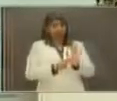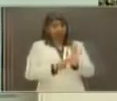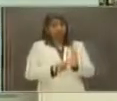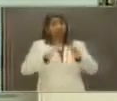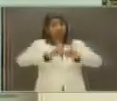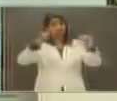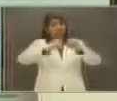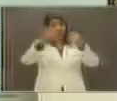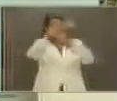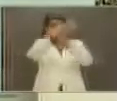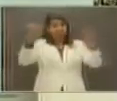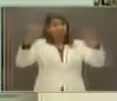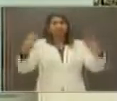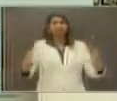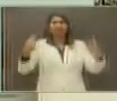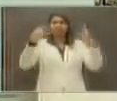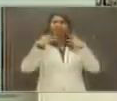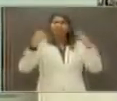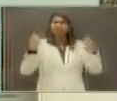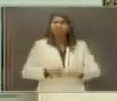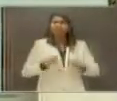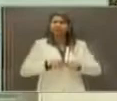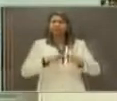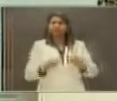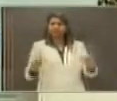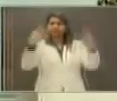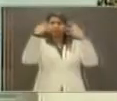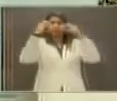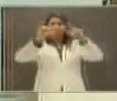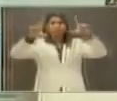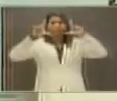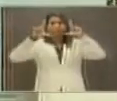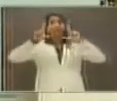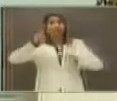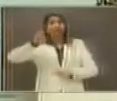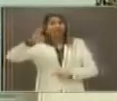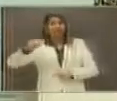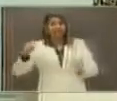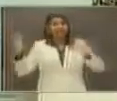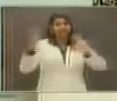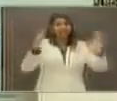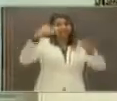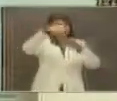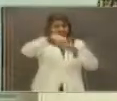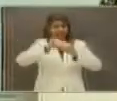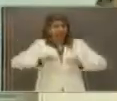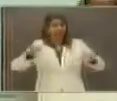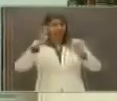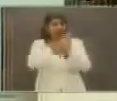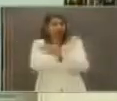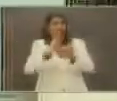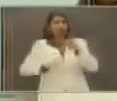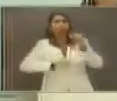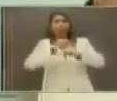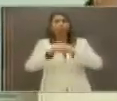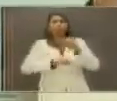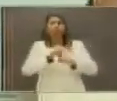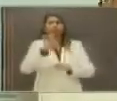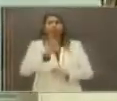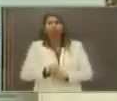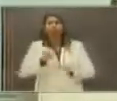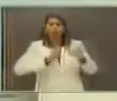telespectadores para atentar para o guia eleitoral, porque muitos candidatos estão utilizando o guia eleitoral para elaborar